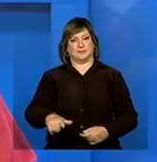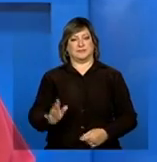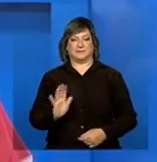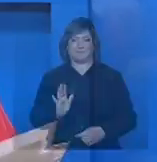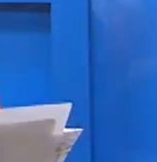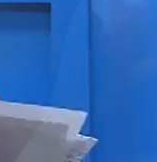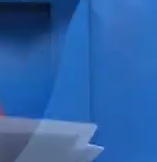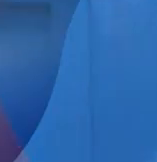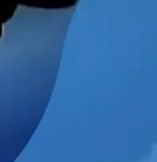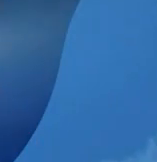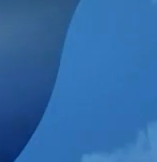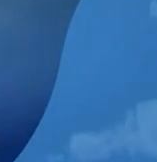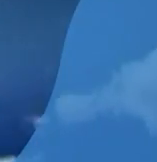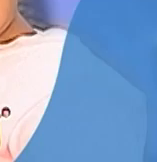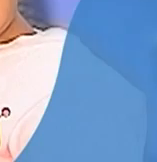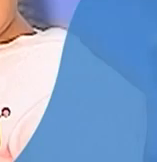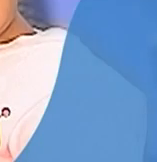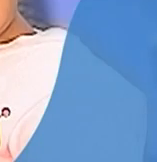mais.